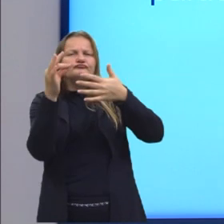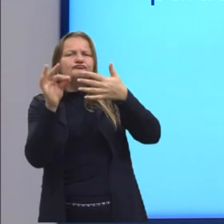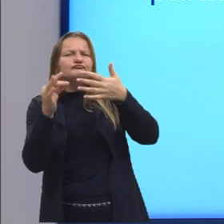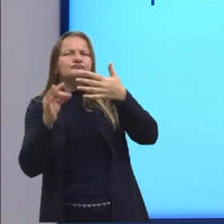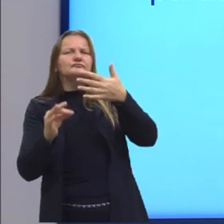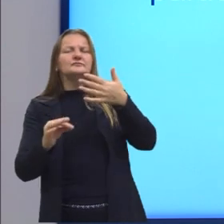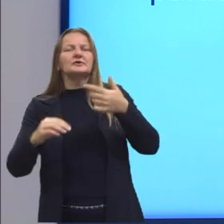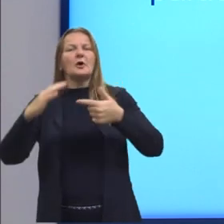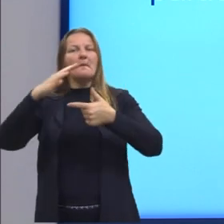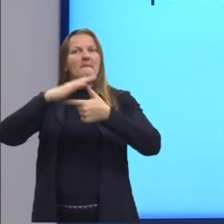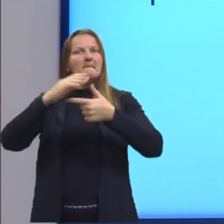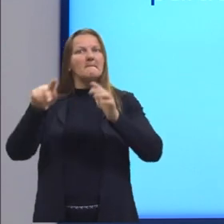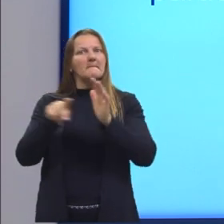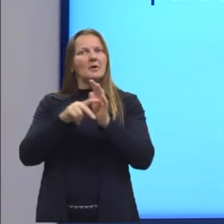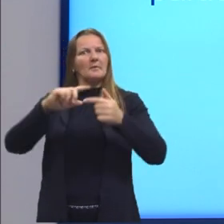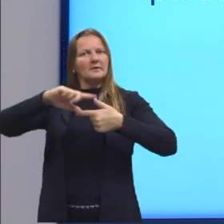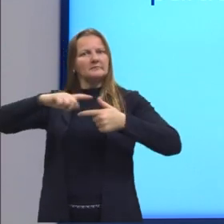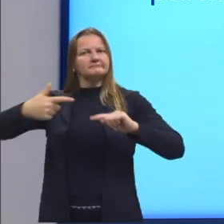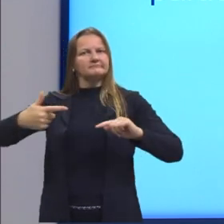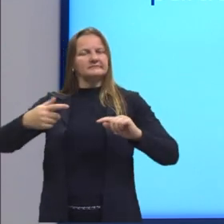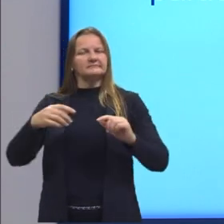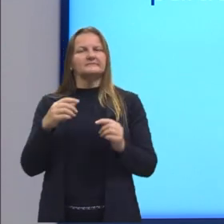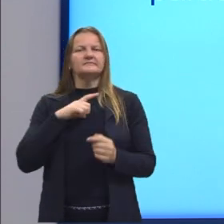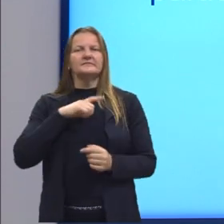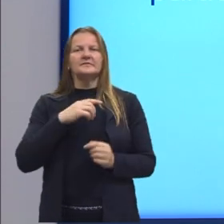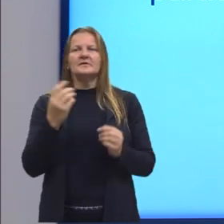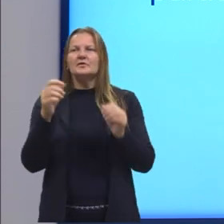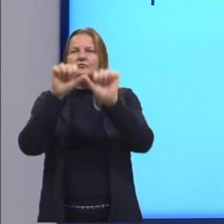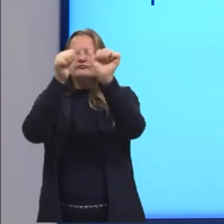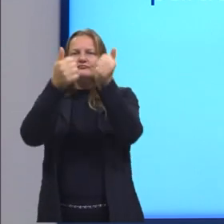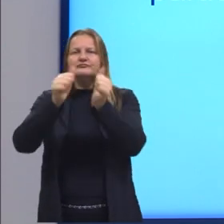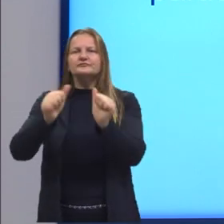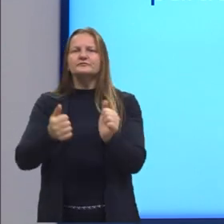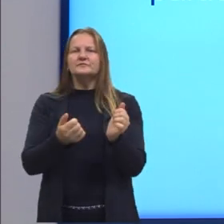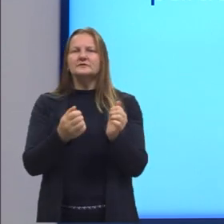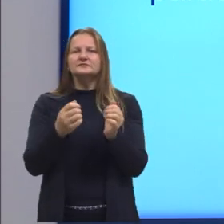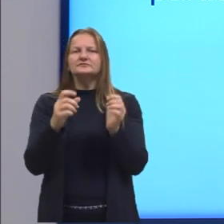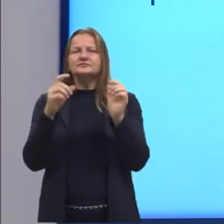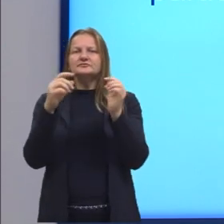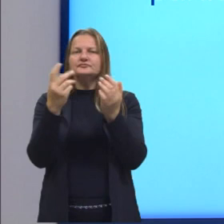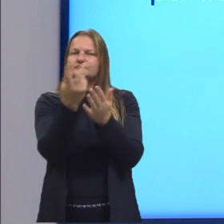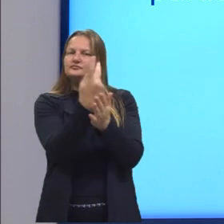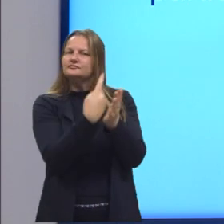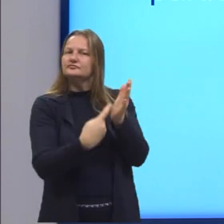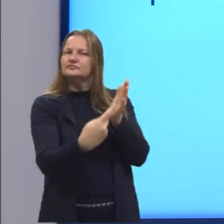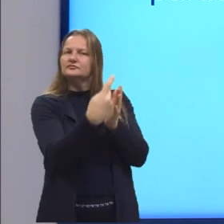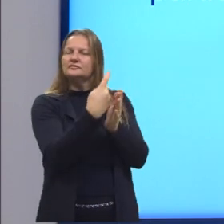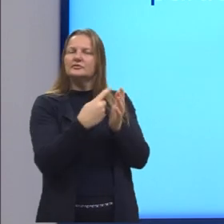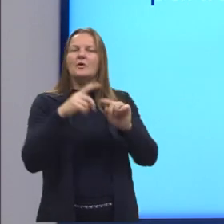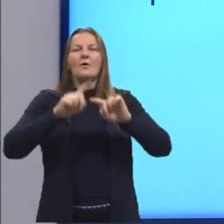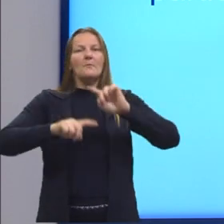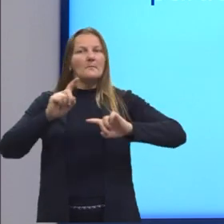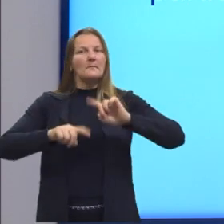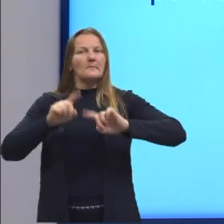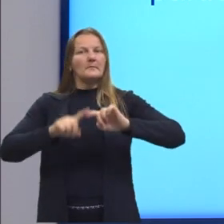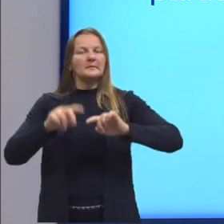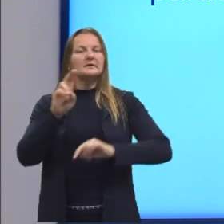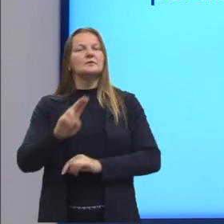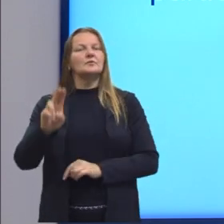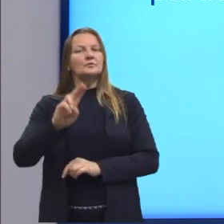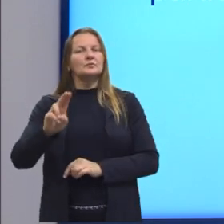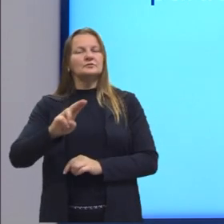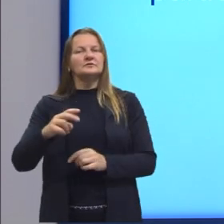trigonométricas. Aqui eu trouxe a imagem também, que tem ali alguns instrumentos utilizados